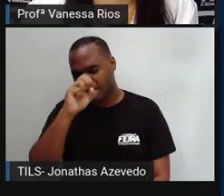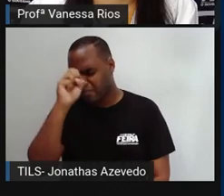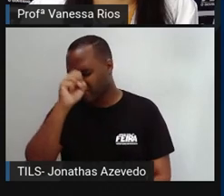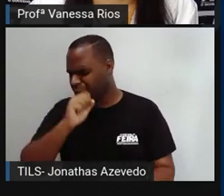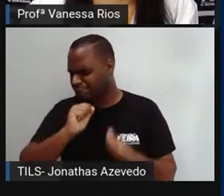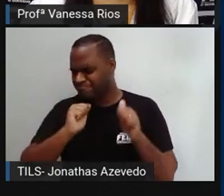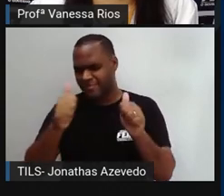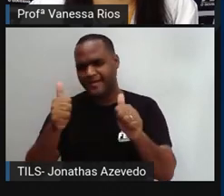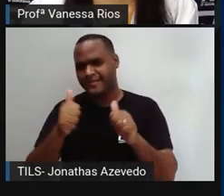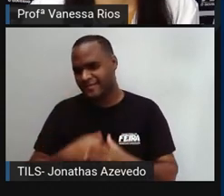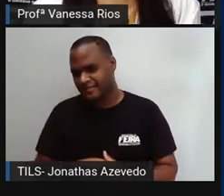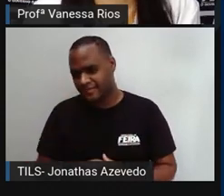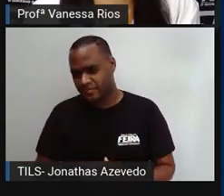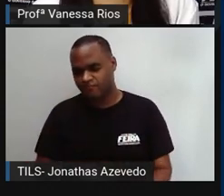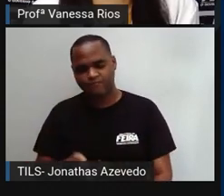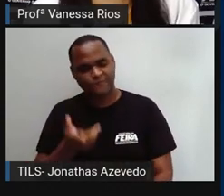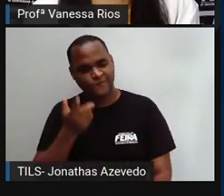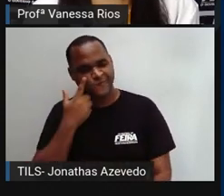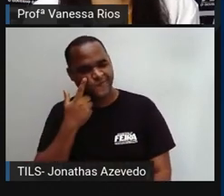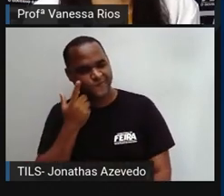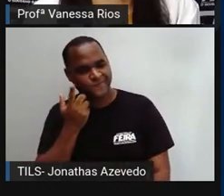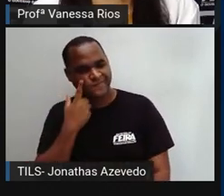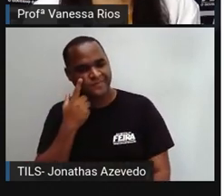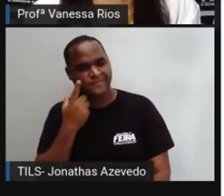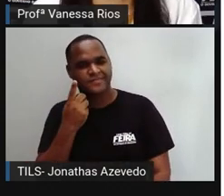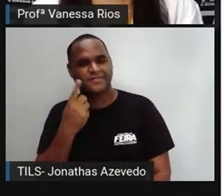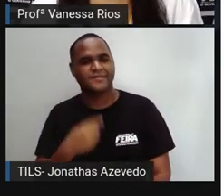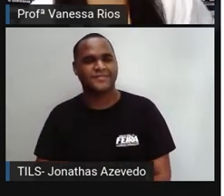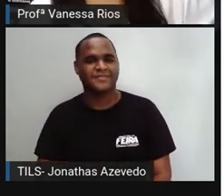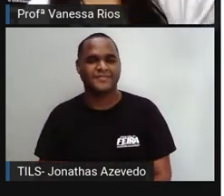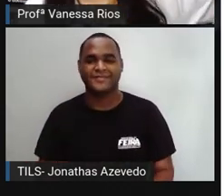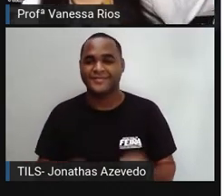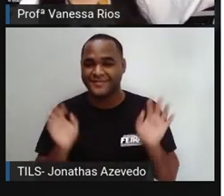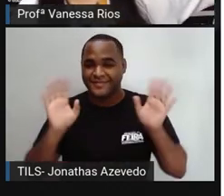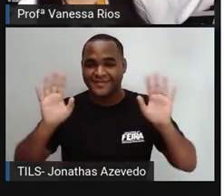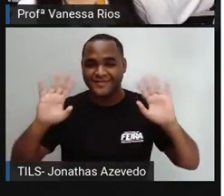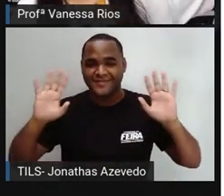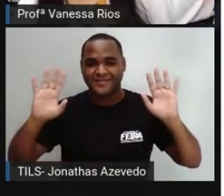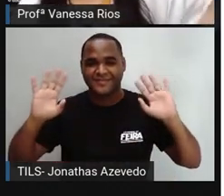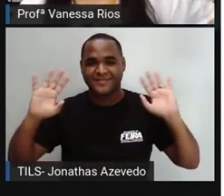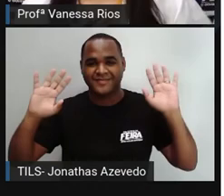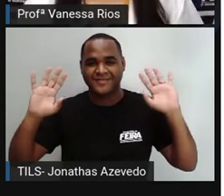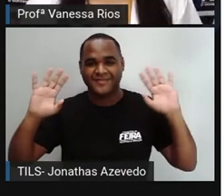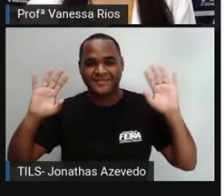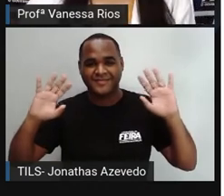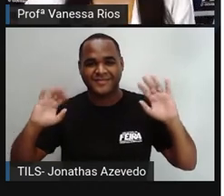é da hora e fica ligado. Tchau, tchau, turma.